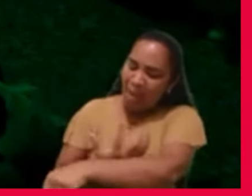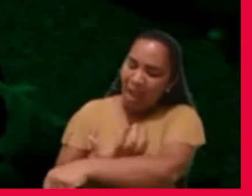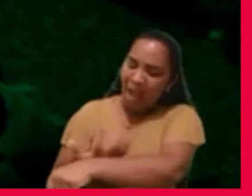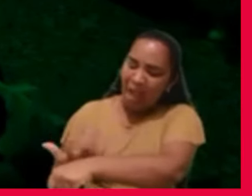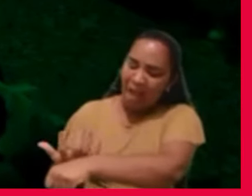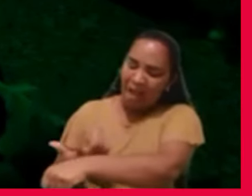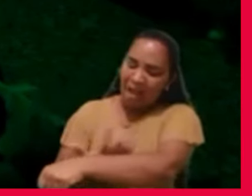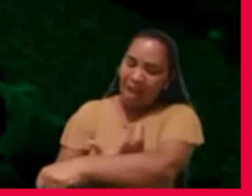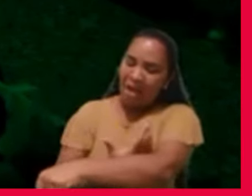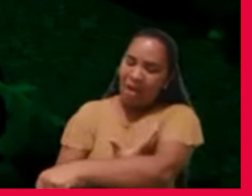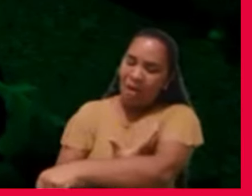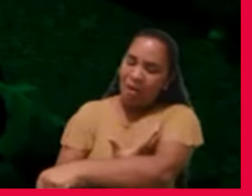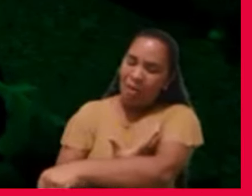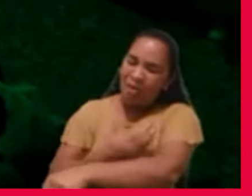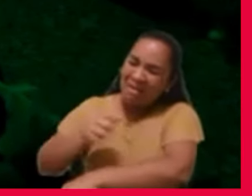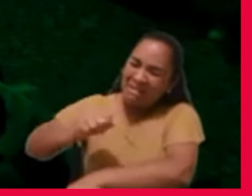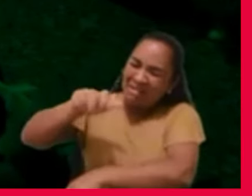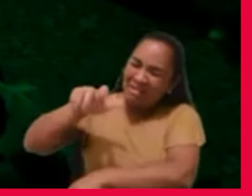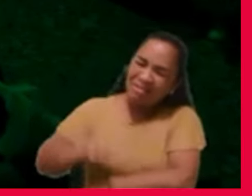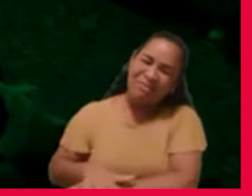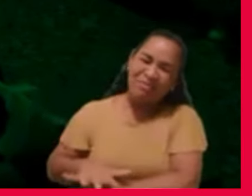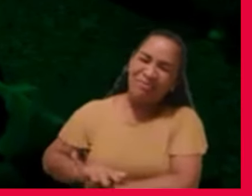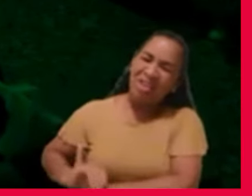inferiores do mundo espiritual.